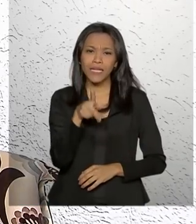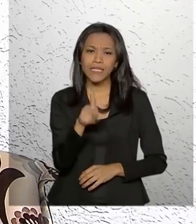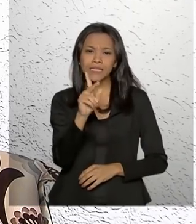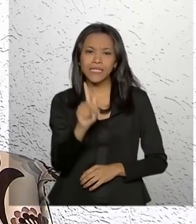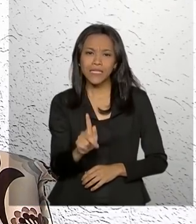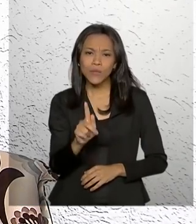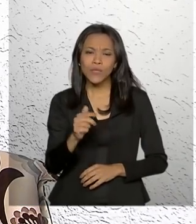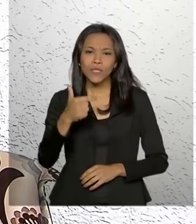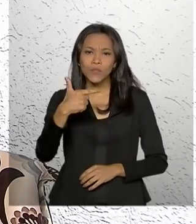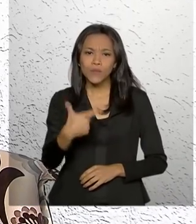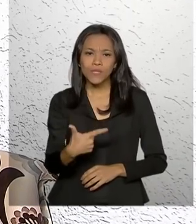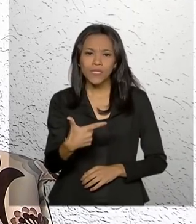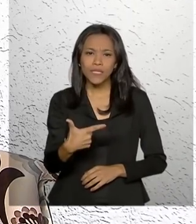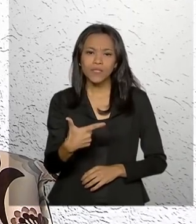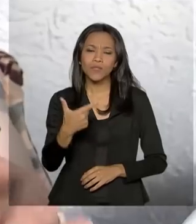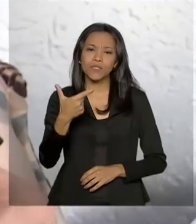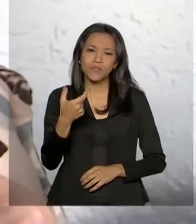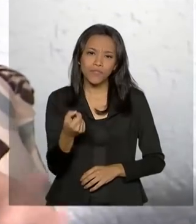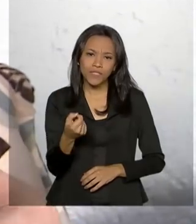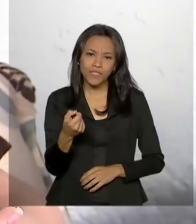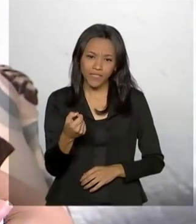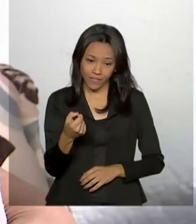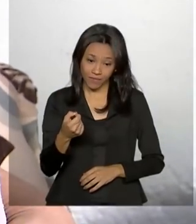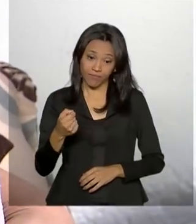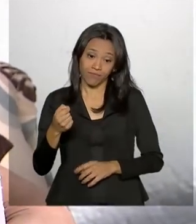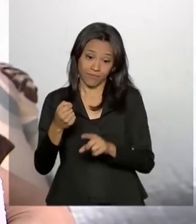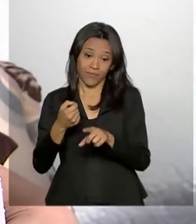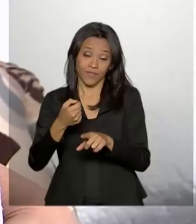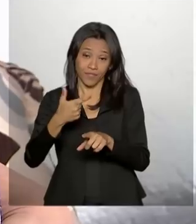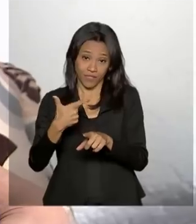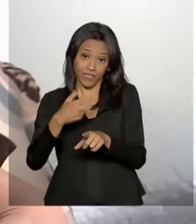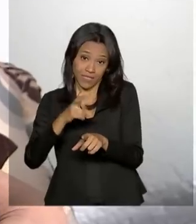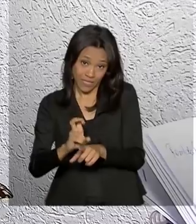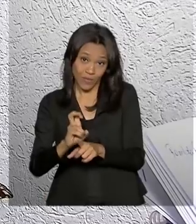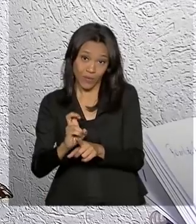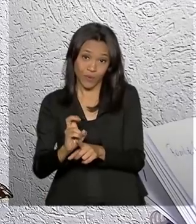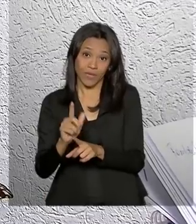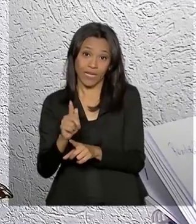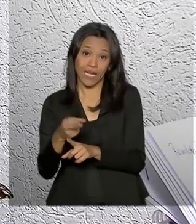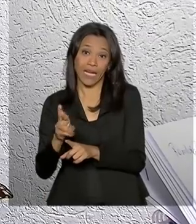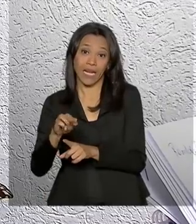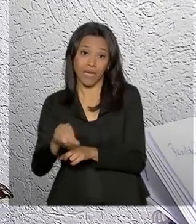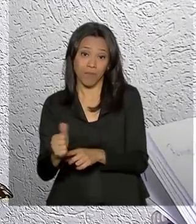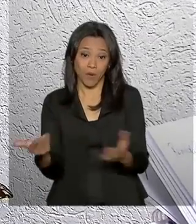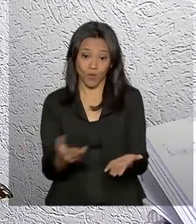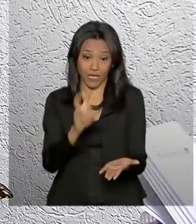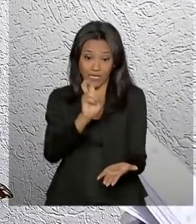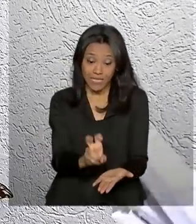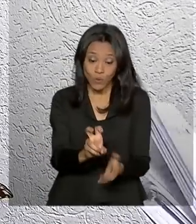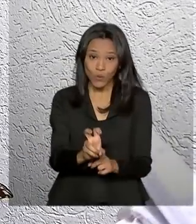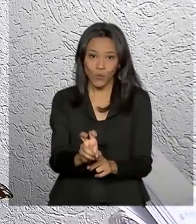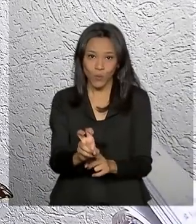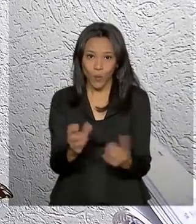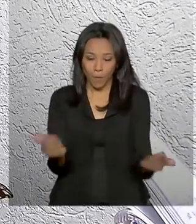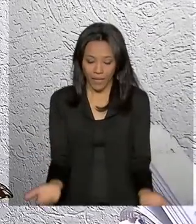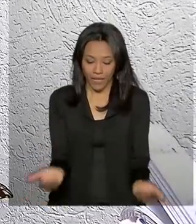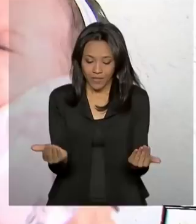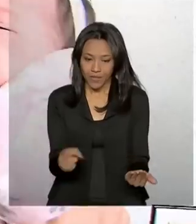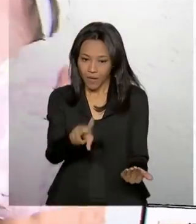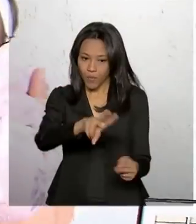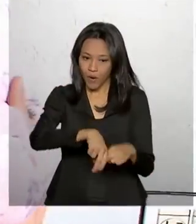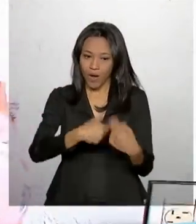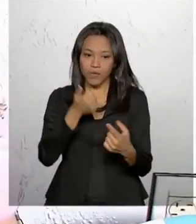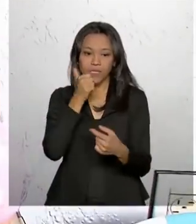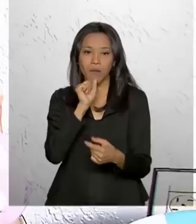225 gramas. Hoje, já está com 6 quilos. Tudo isso se deve ao leite da mamãe Natália,